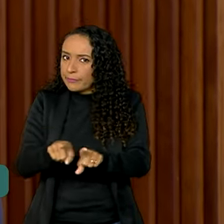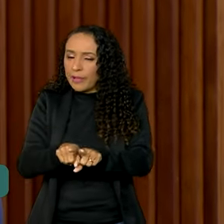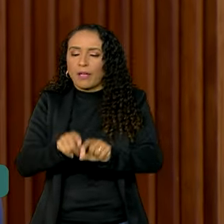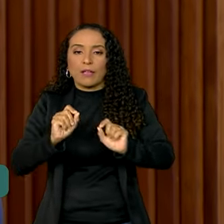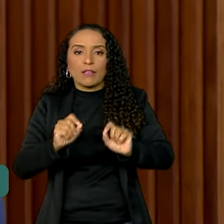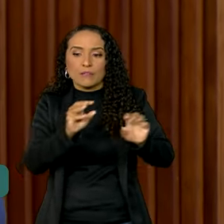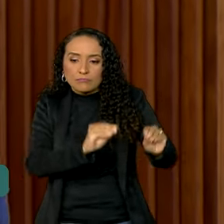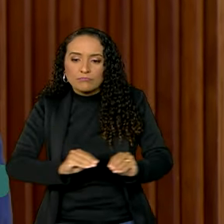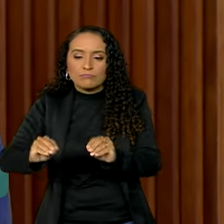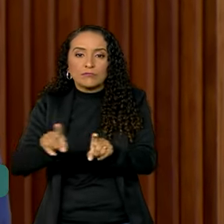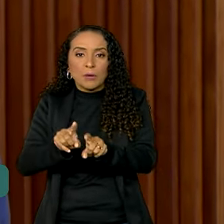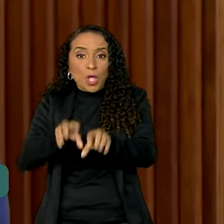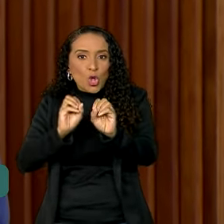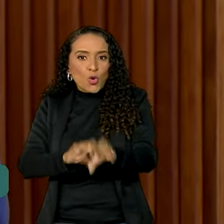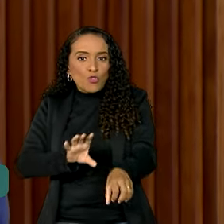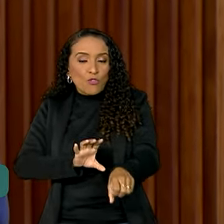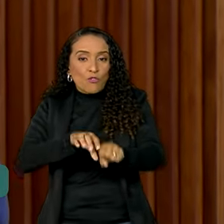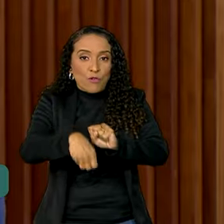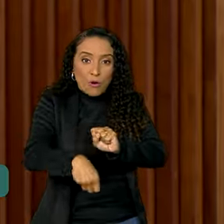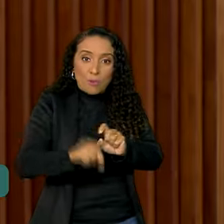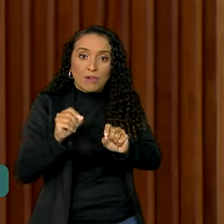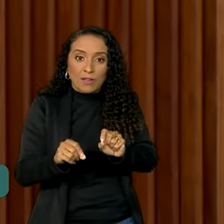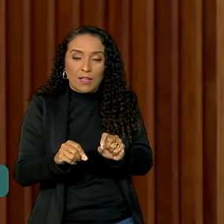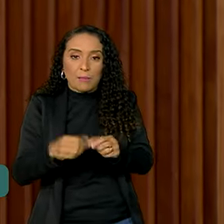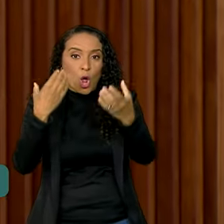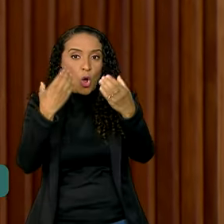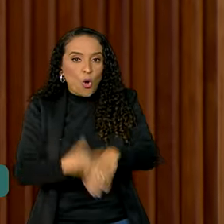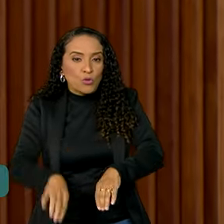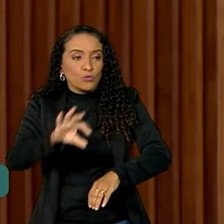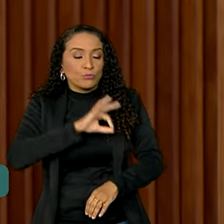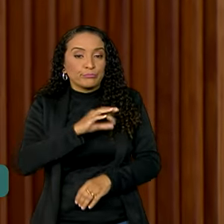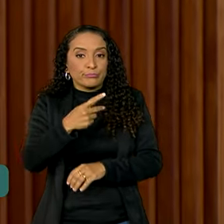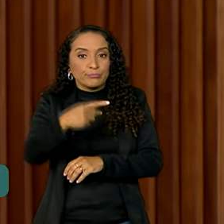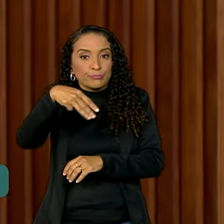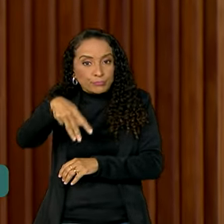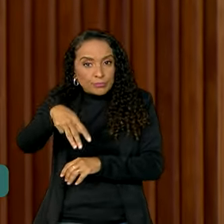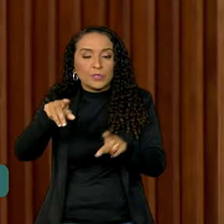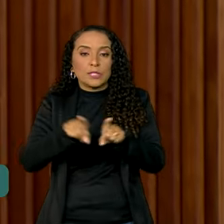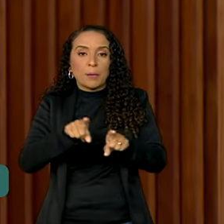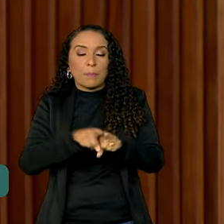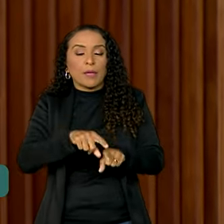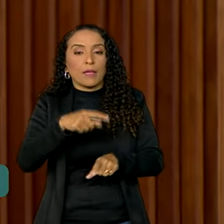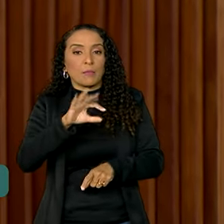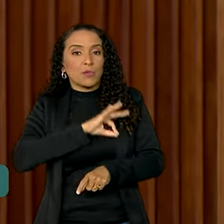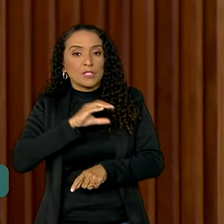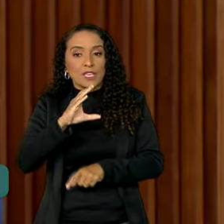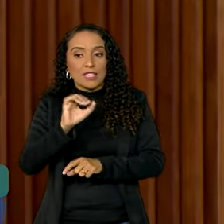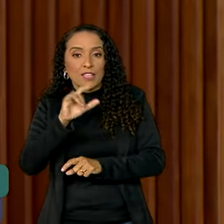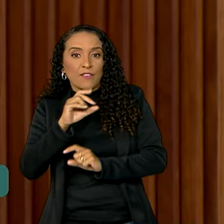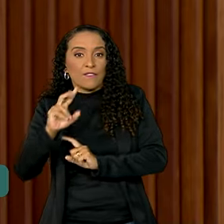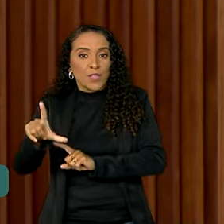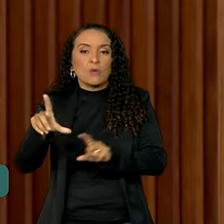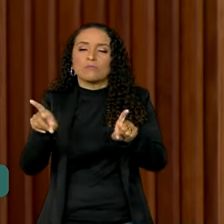estão dando cursos de formação para concursos de polícia militar, cursos de polícia civil, estão